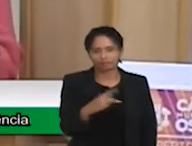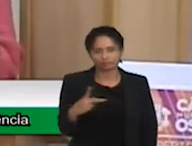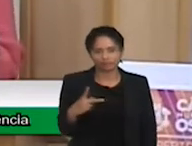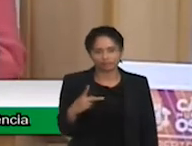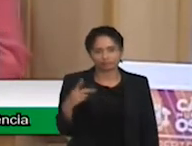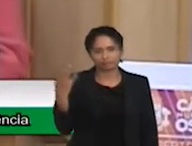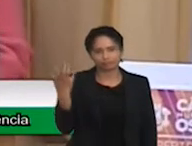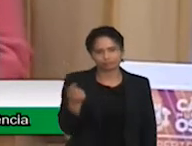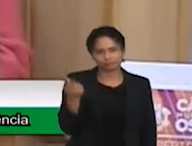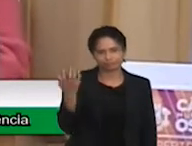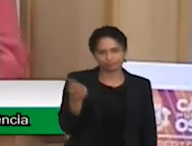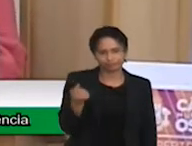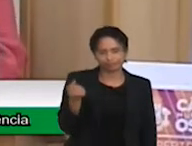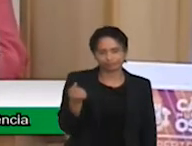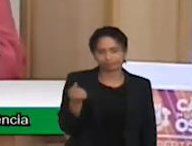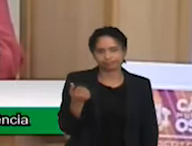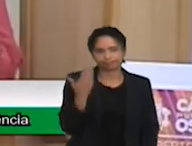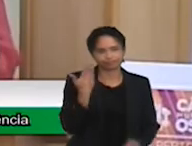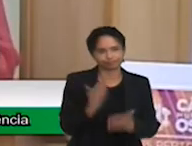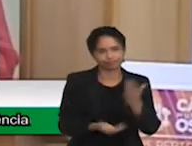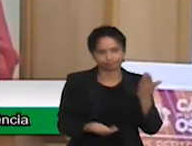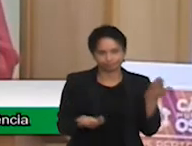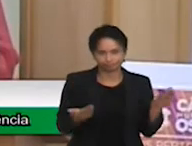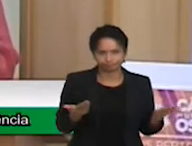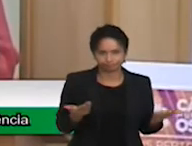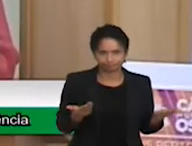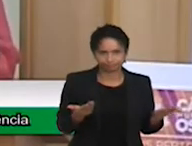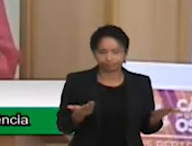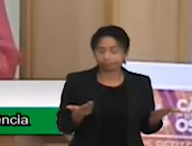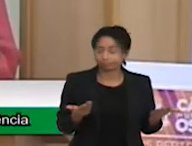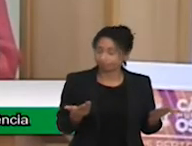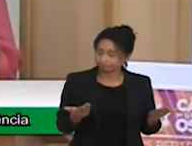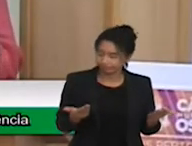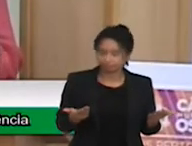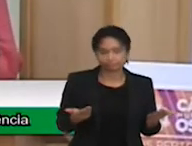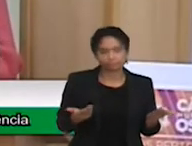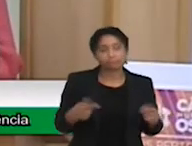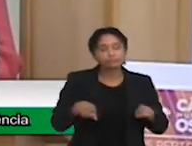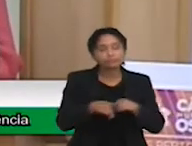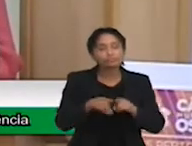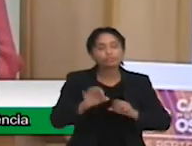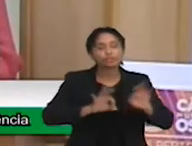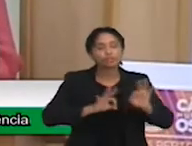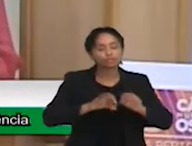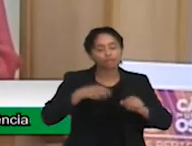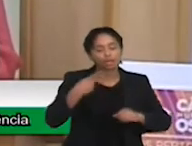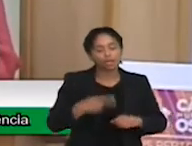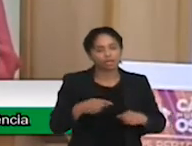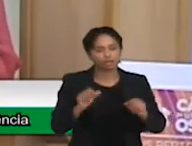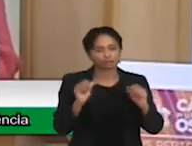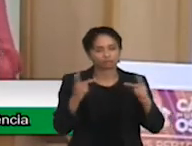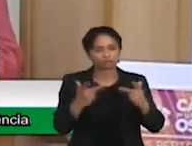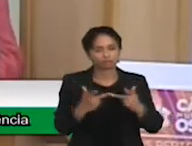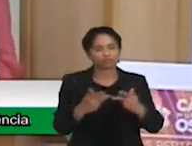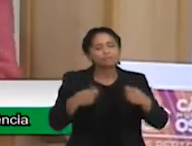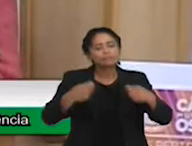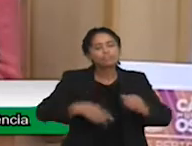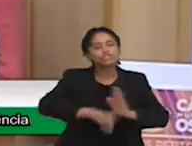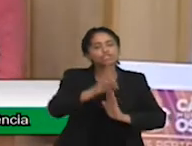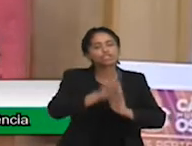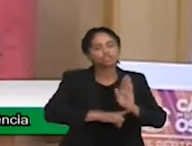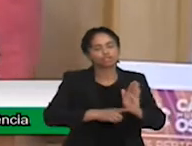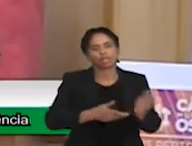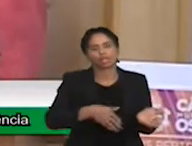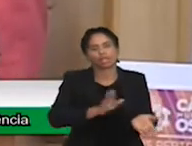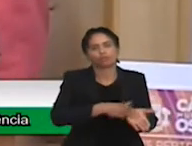um projeto aqui na Câmara para incluir, novamente, garantir esse direito sem nenhuma condicionalidade. Por quê?